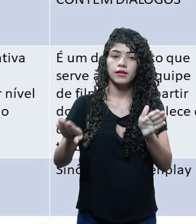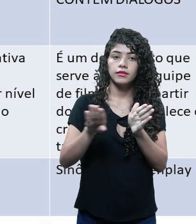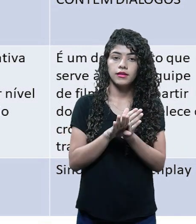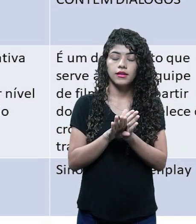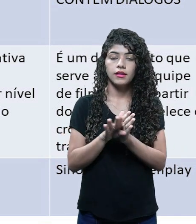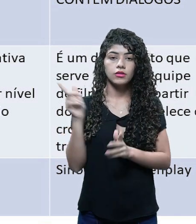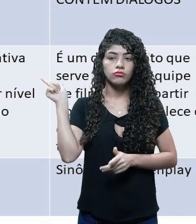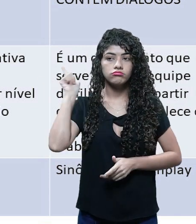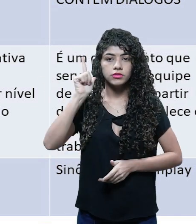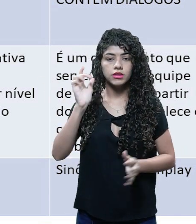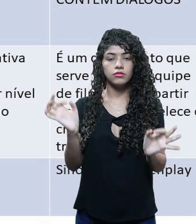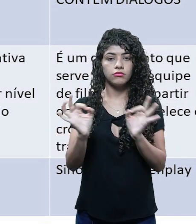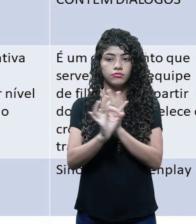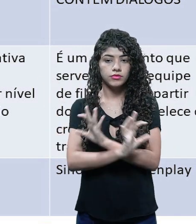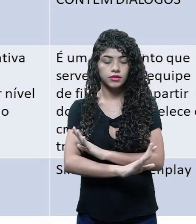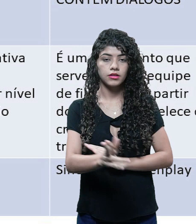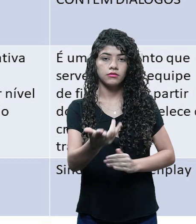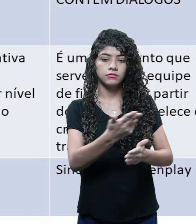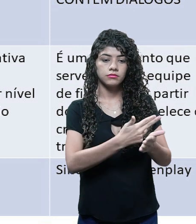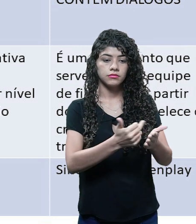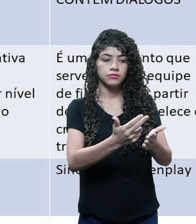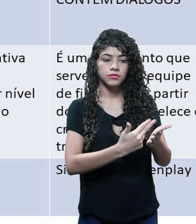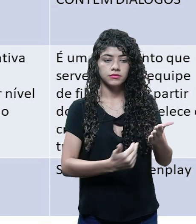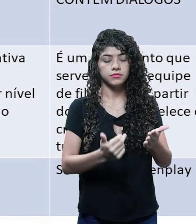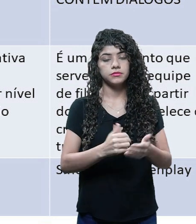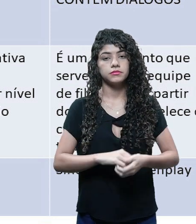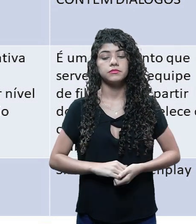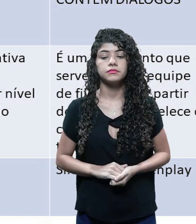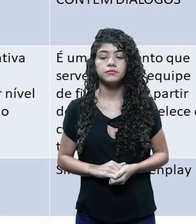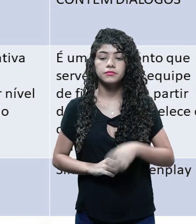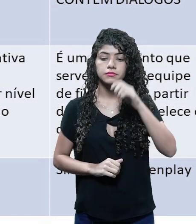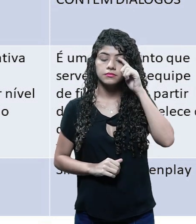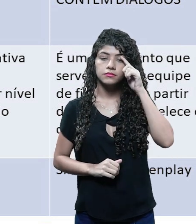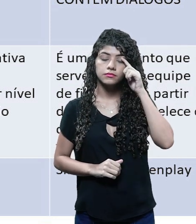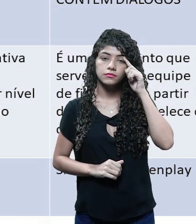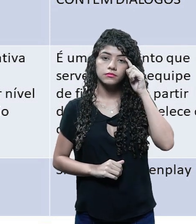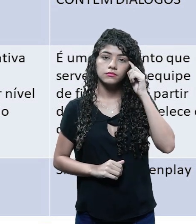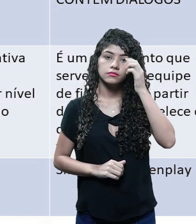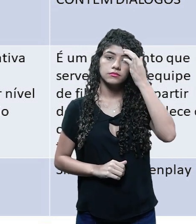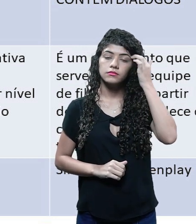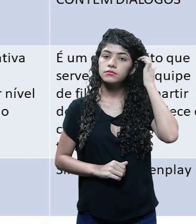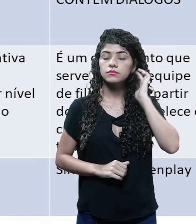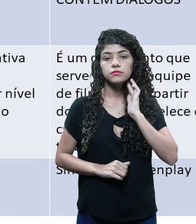até chegar no produto final dessa escrita, que é o roteiro, certo?